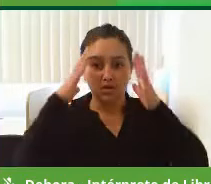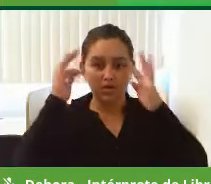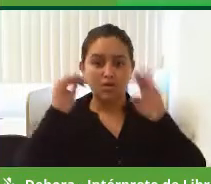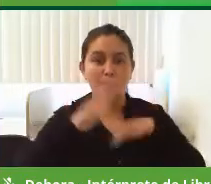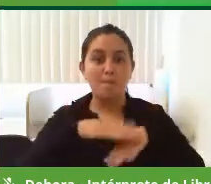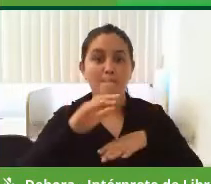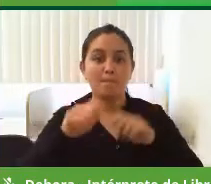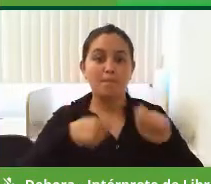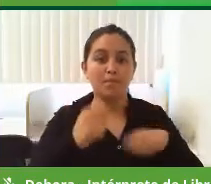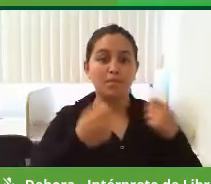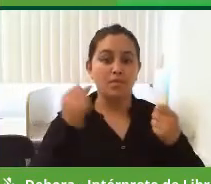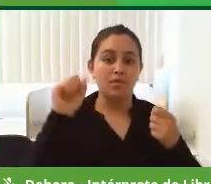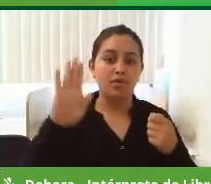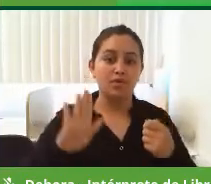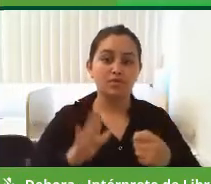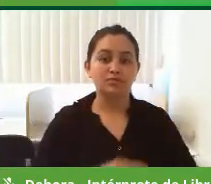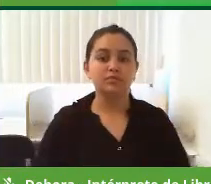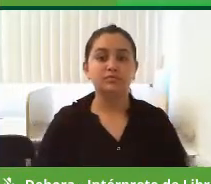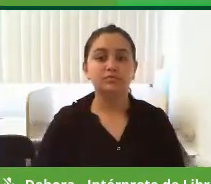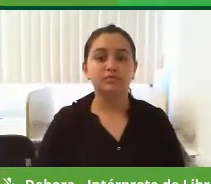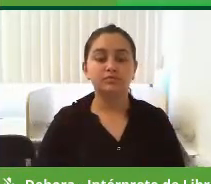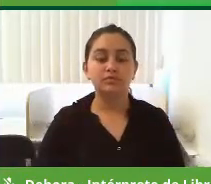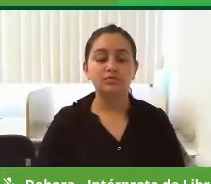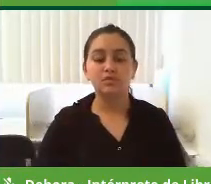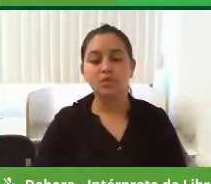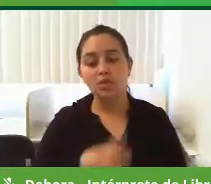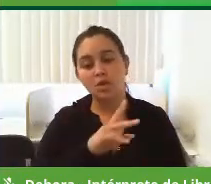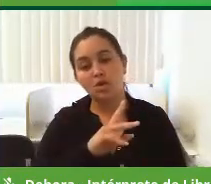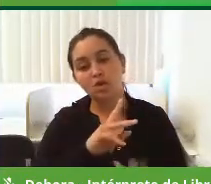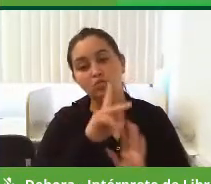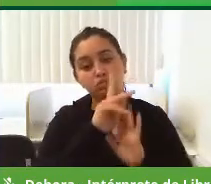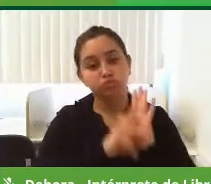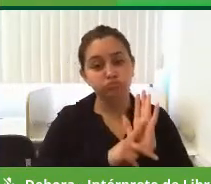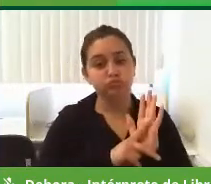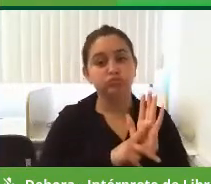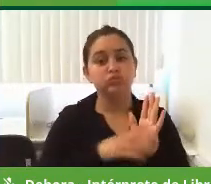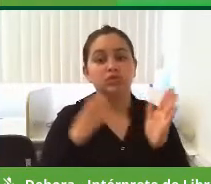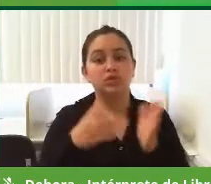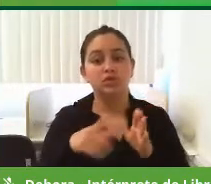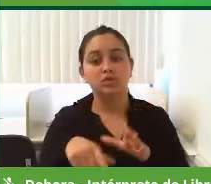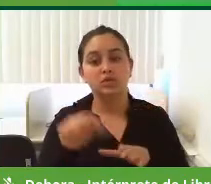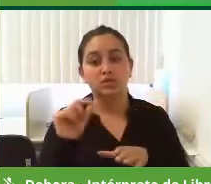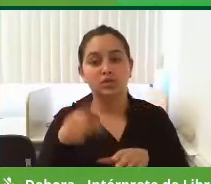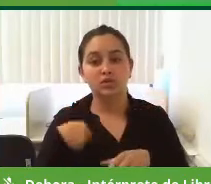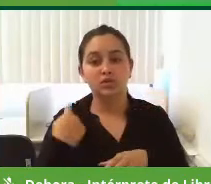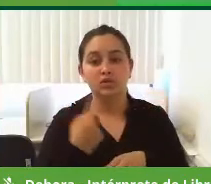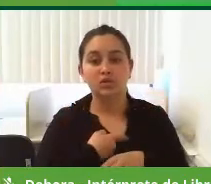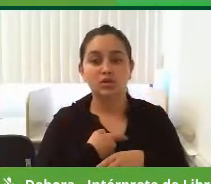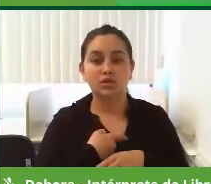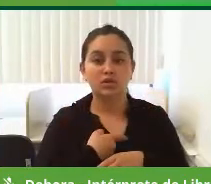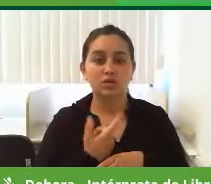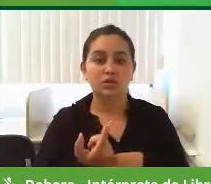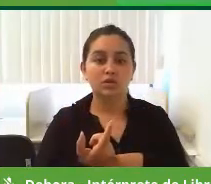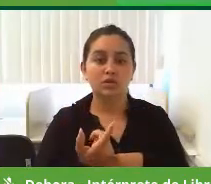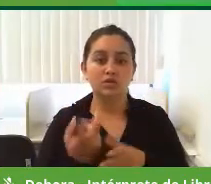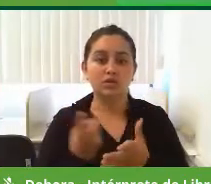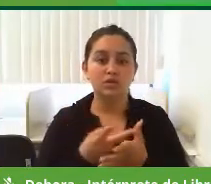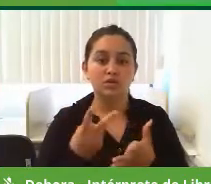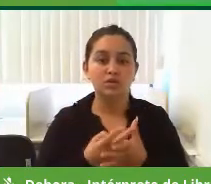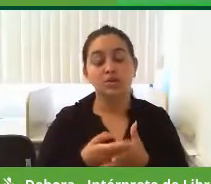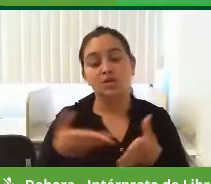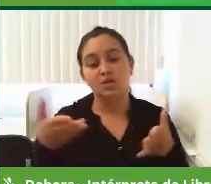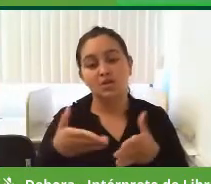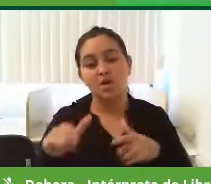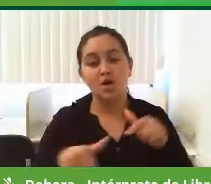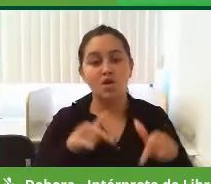administração de Bento, com um projeto definido, porque nós, dentro desse nosso projeto, tanto que nós estamos hoje